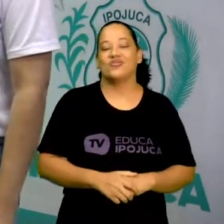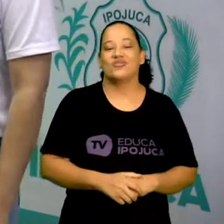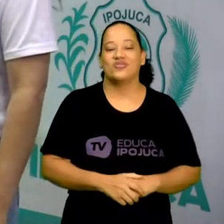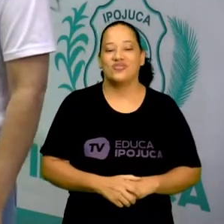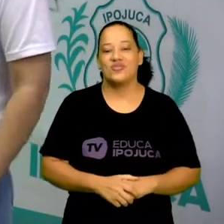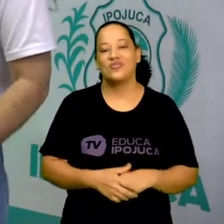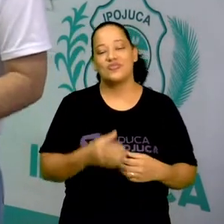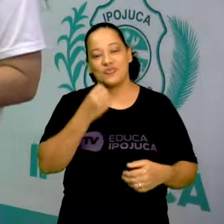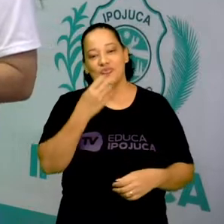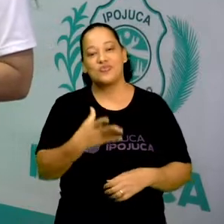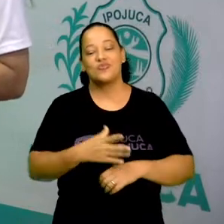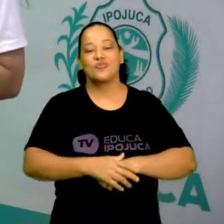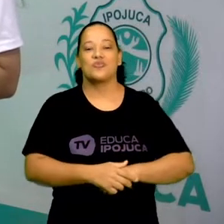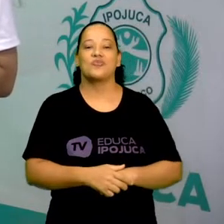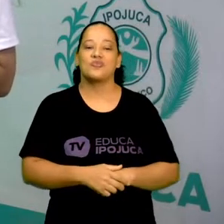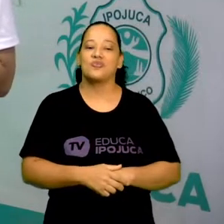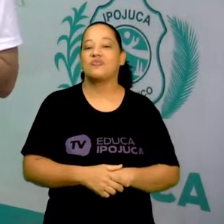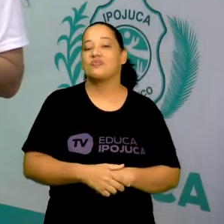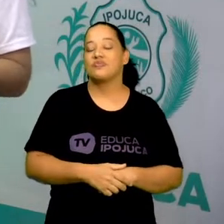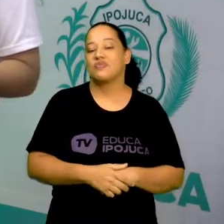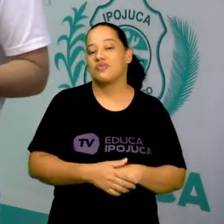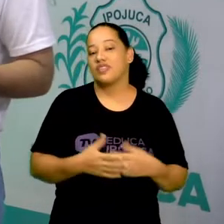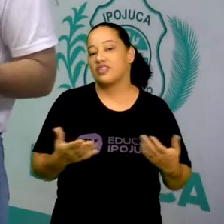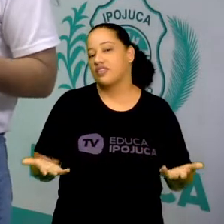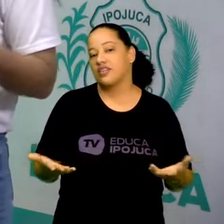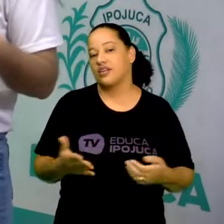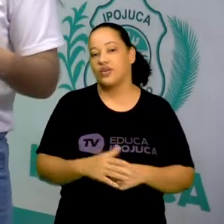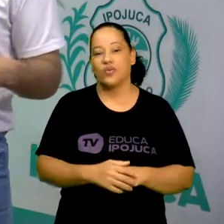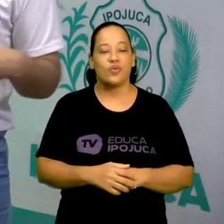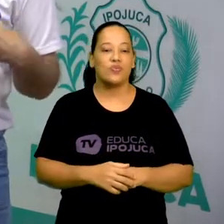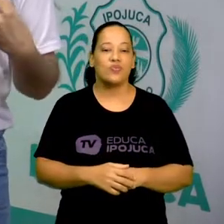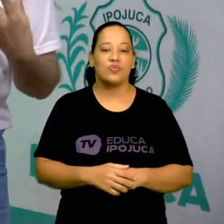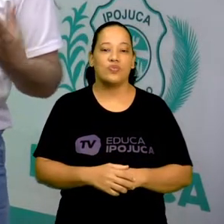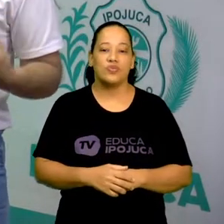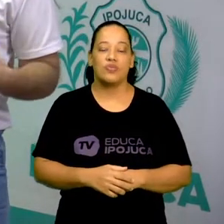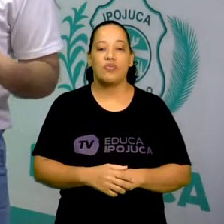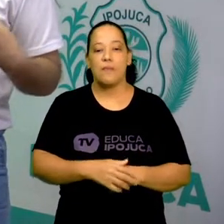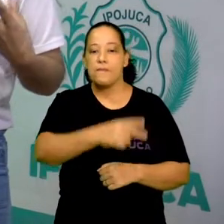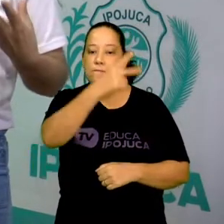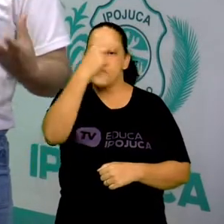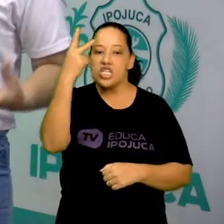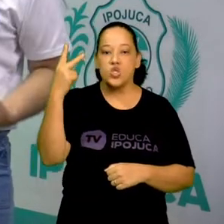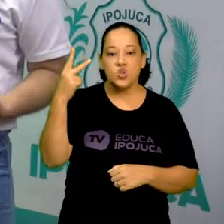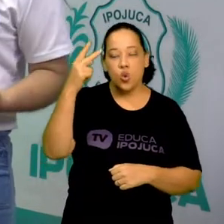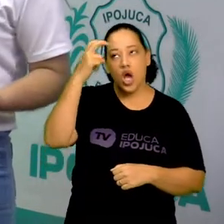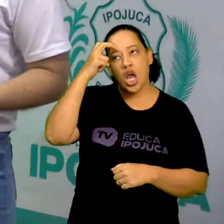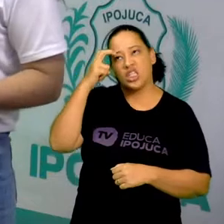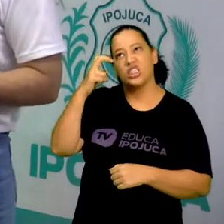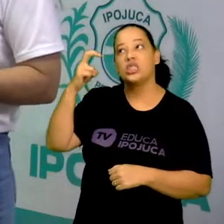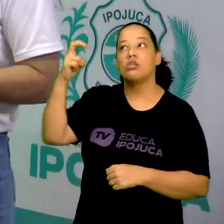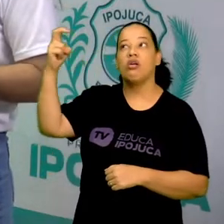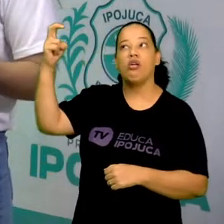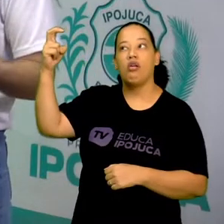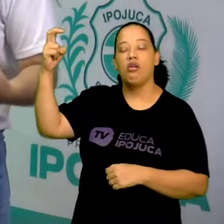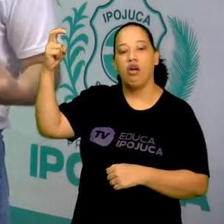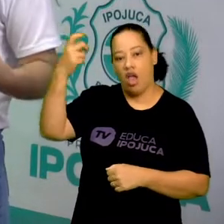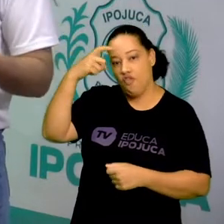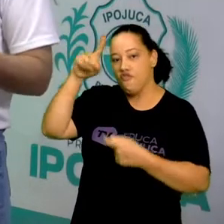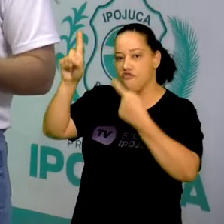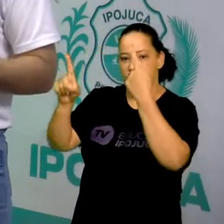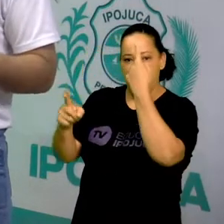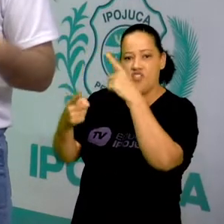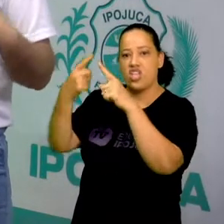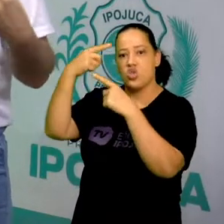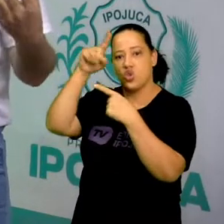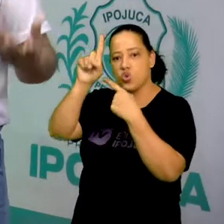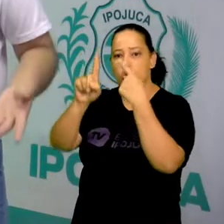Bom, e quem será que foram essas pessoas geniais, né, que criaram